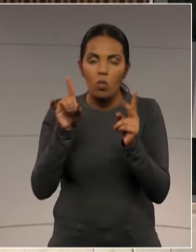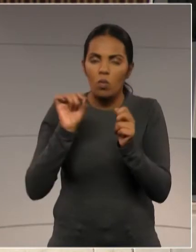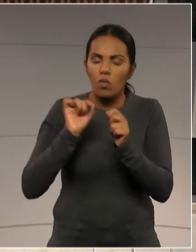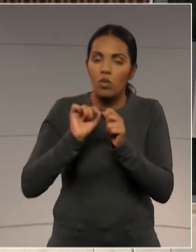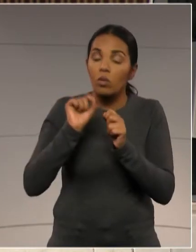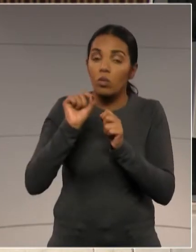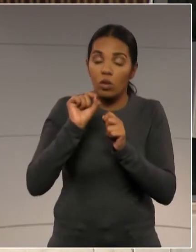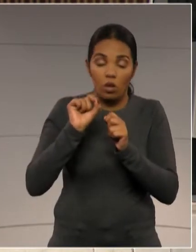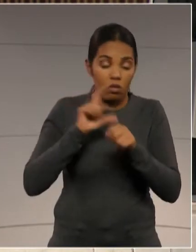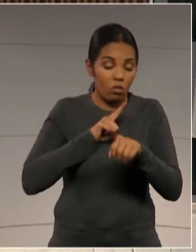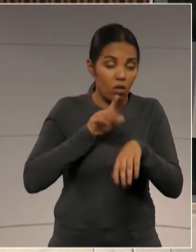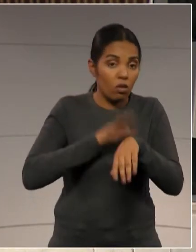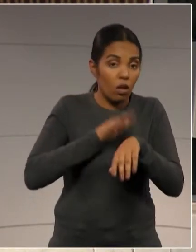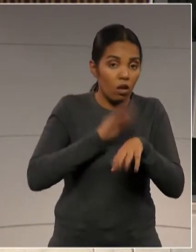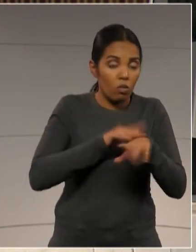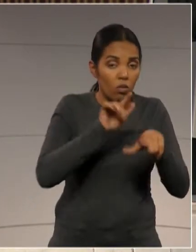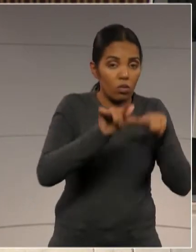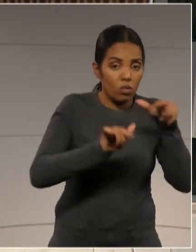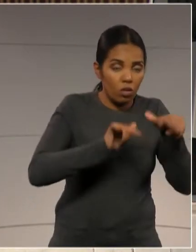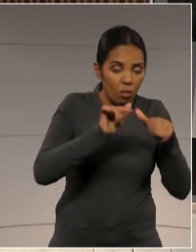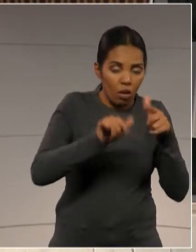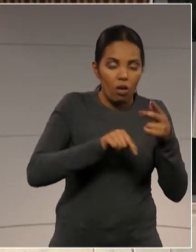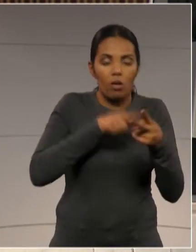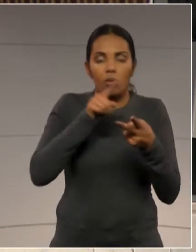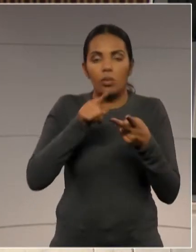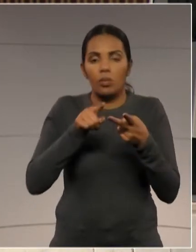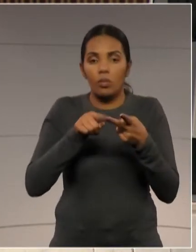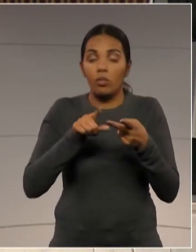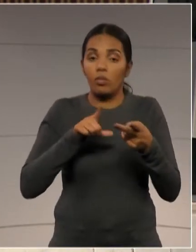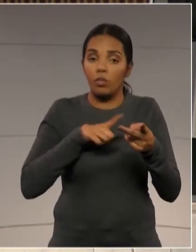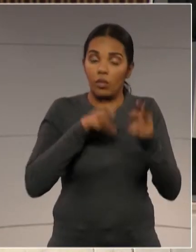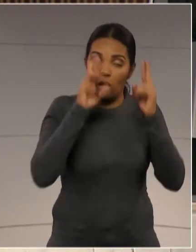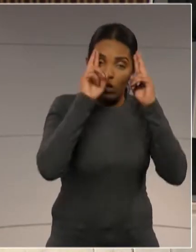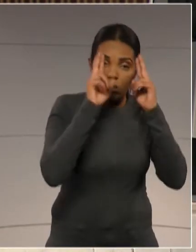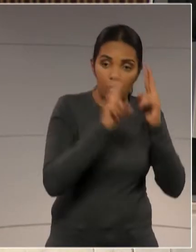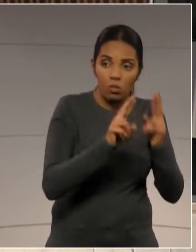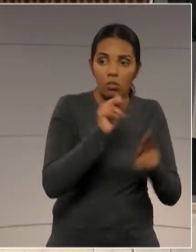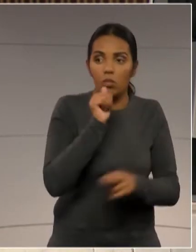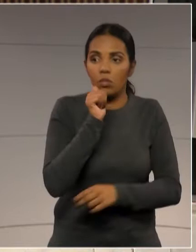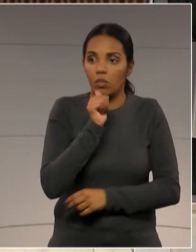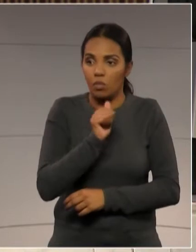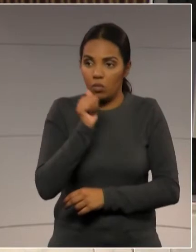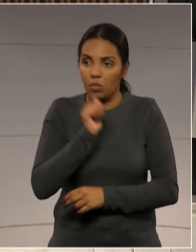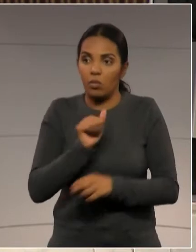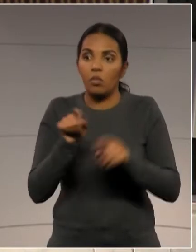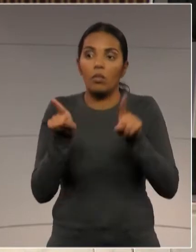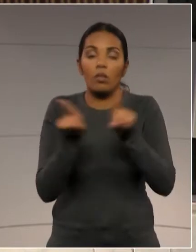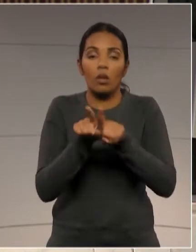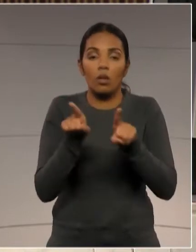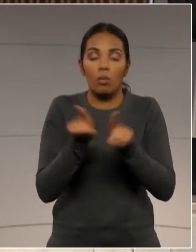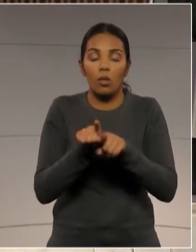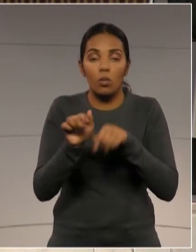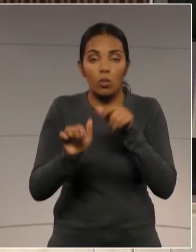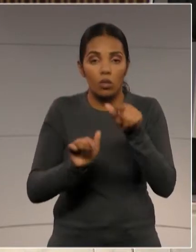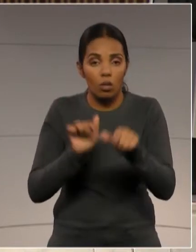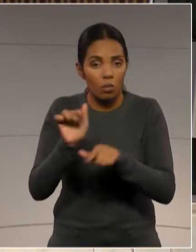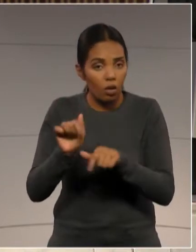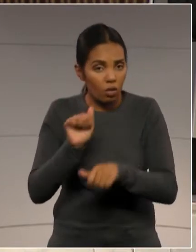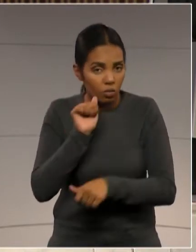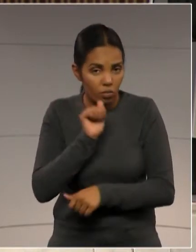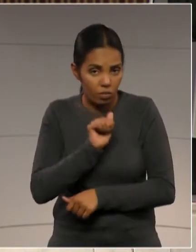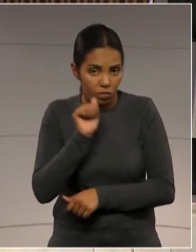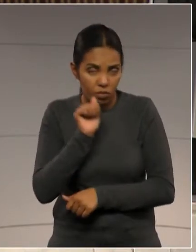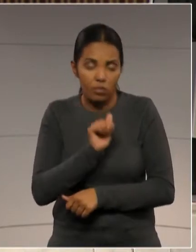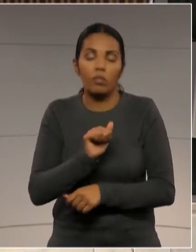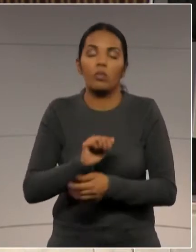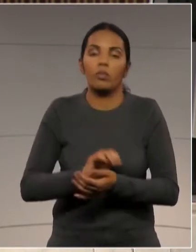fizeram com que nós tivéssemos respeito às mulheres, ao trabalho feminino, ao